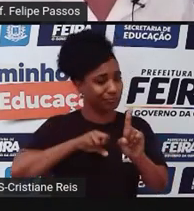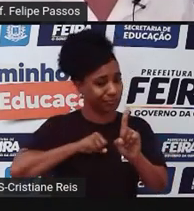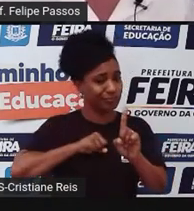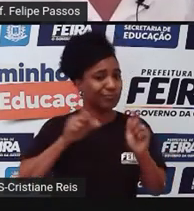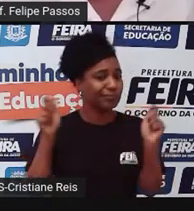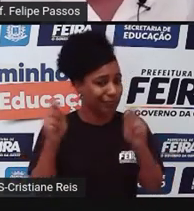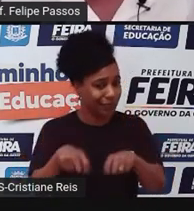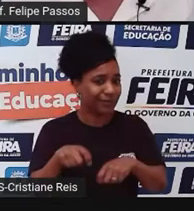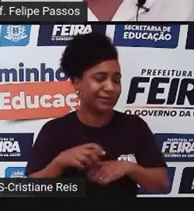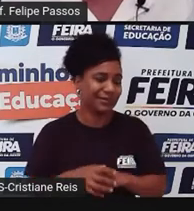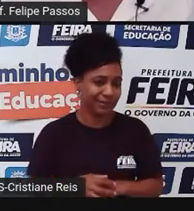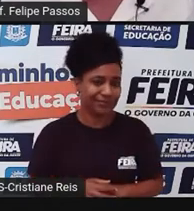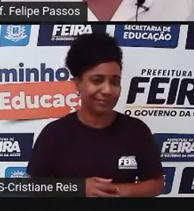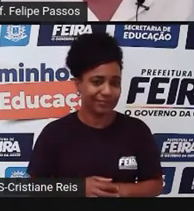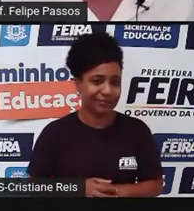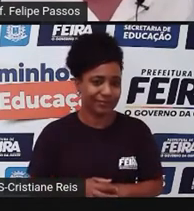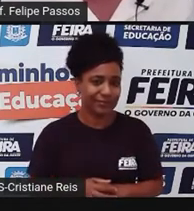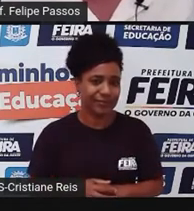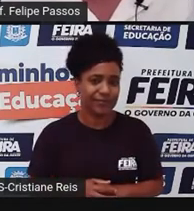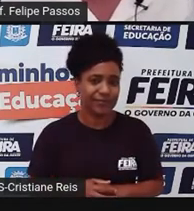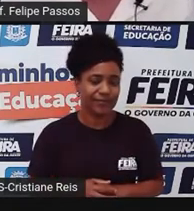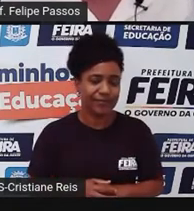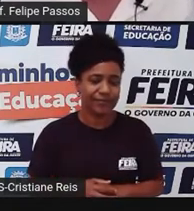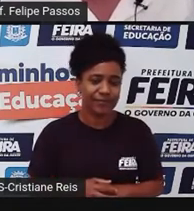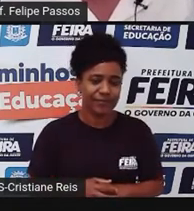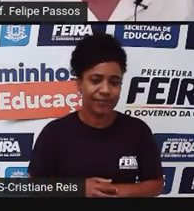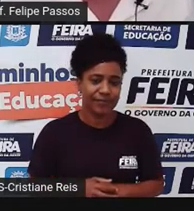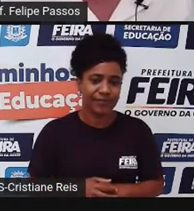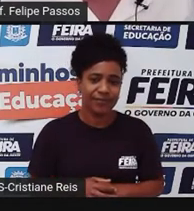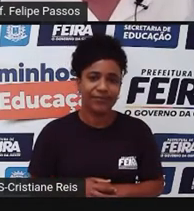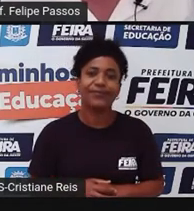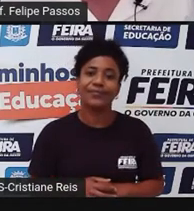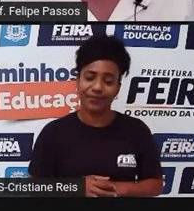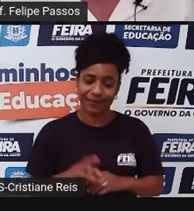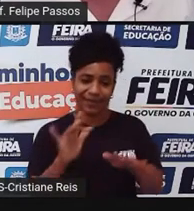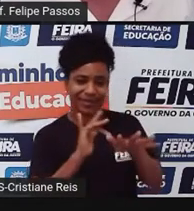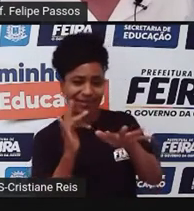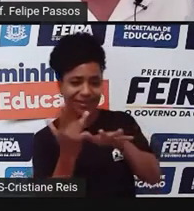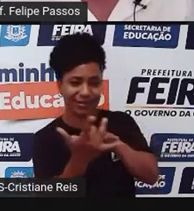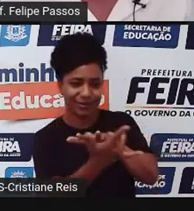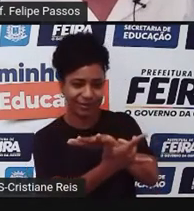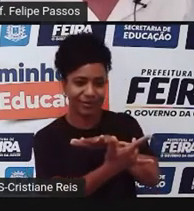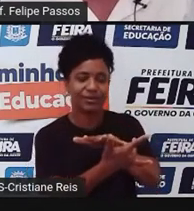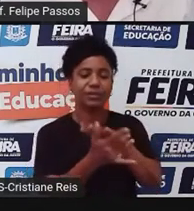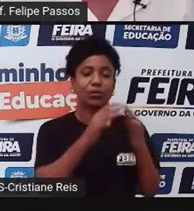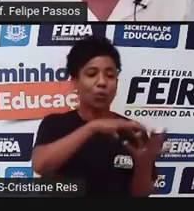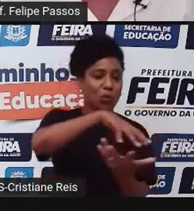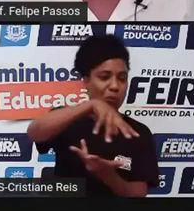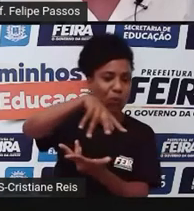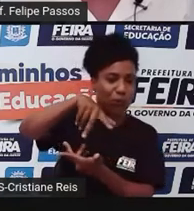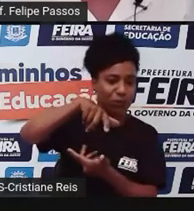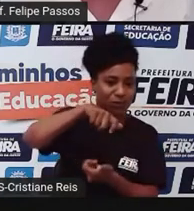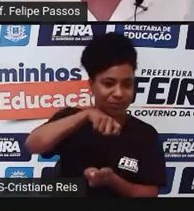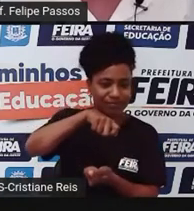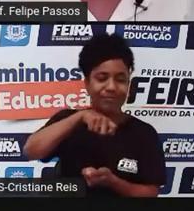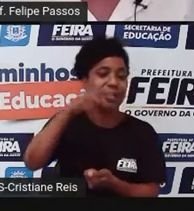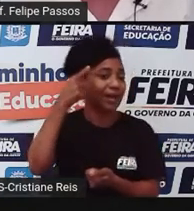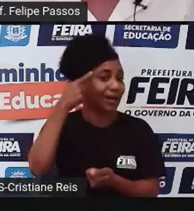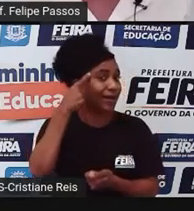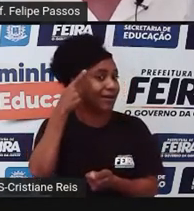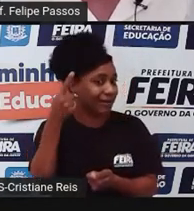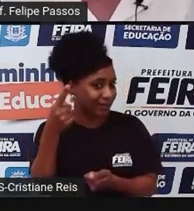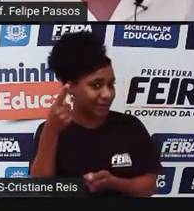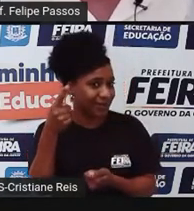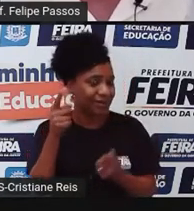ali passeando por aquela rede social. Então, as redes sociais estão no mundo todo, não vamos esquecer disso.